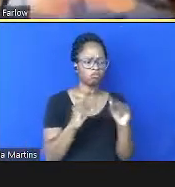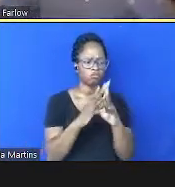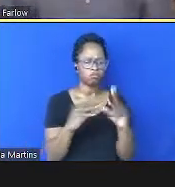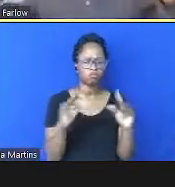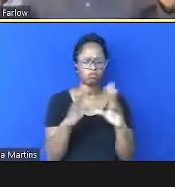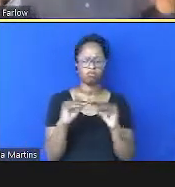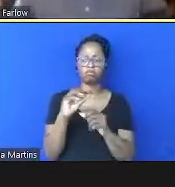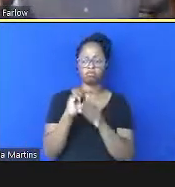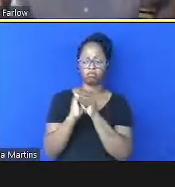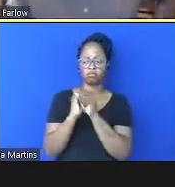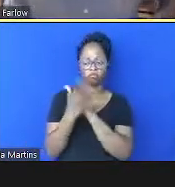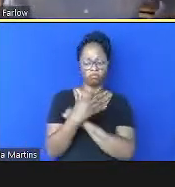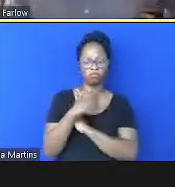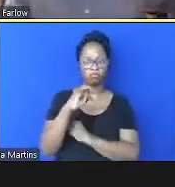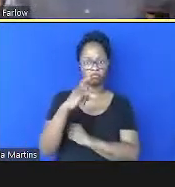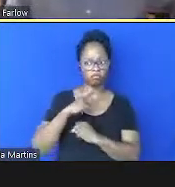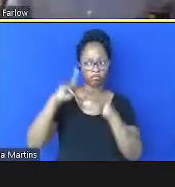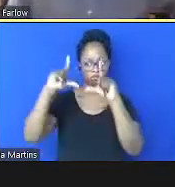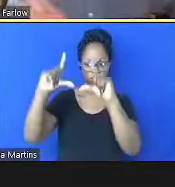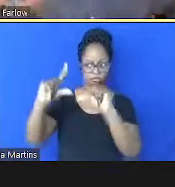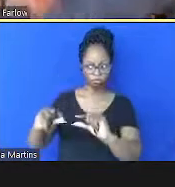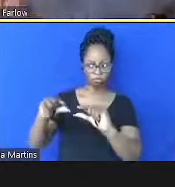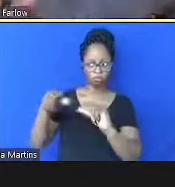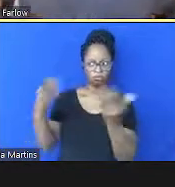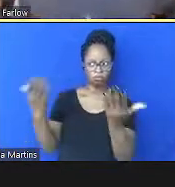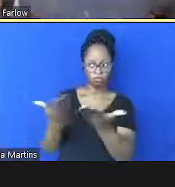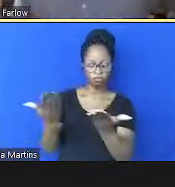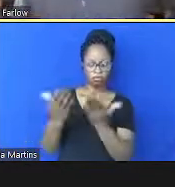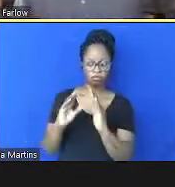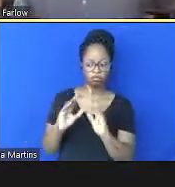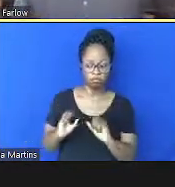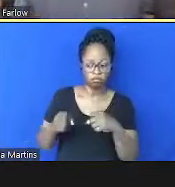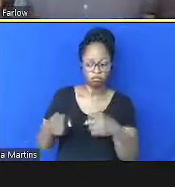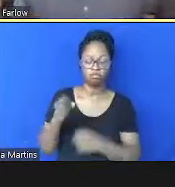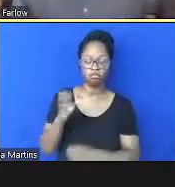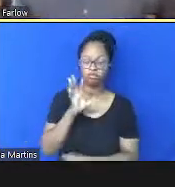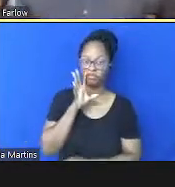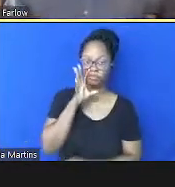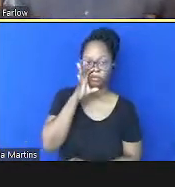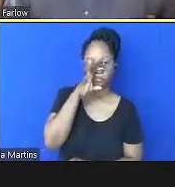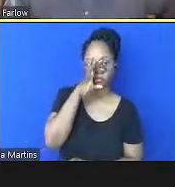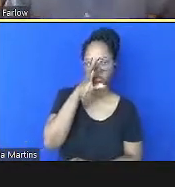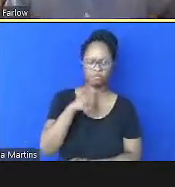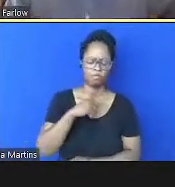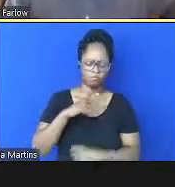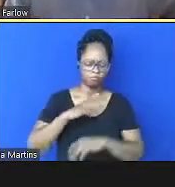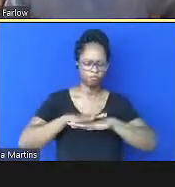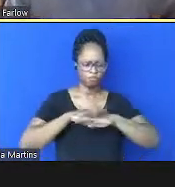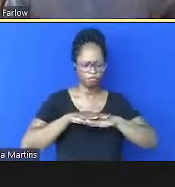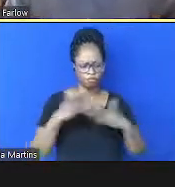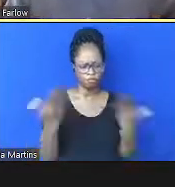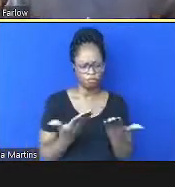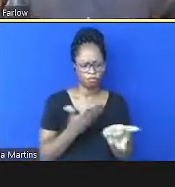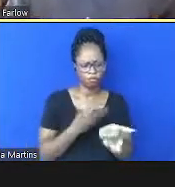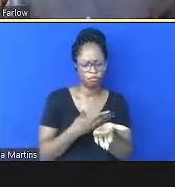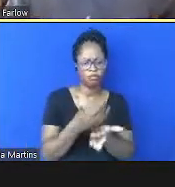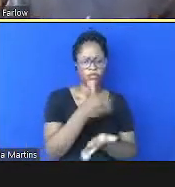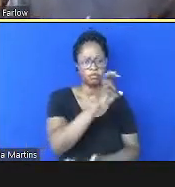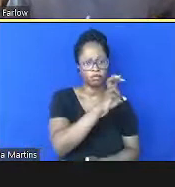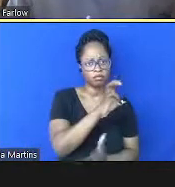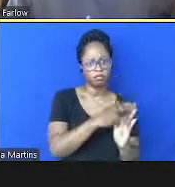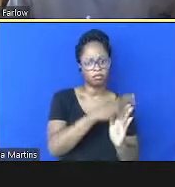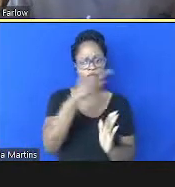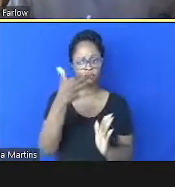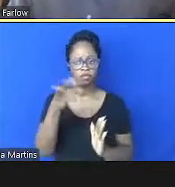-19 tiver uma redução dramática no esforço que a gente tem feito nos últimos cinco ou dez anos com um